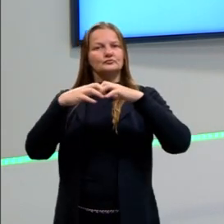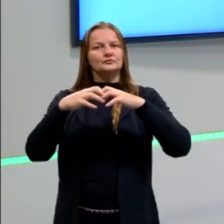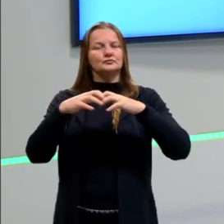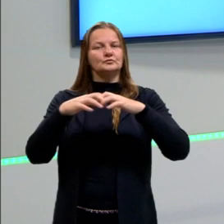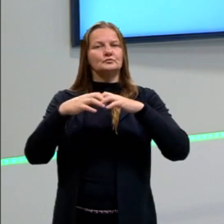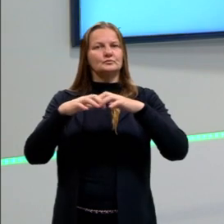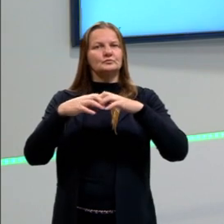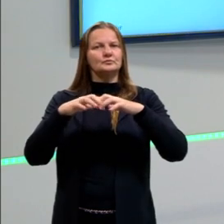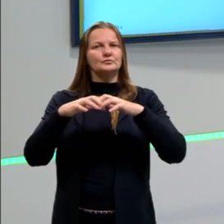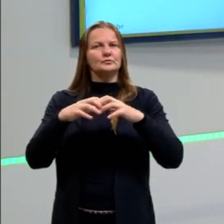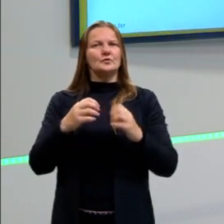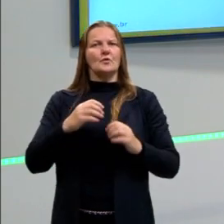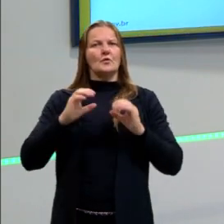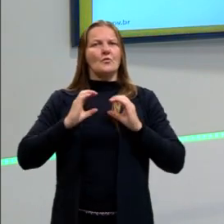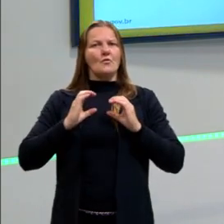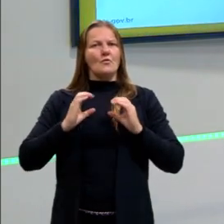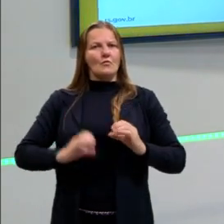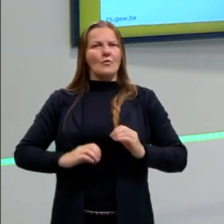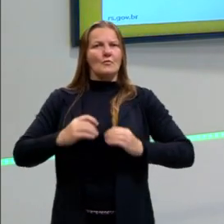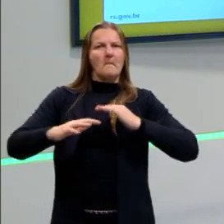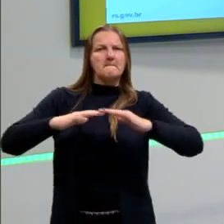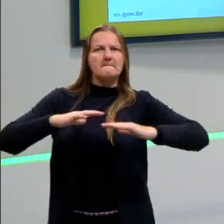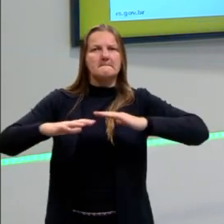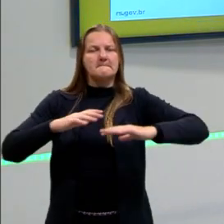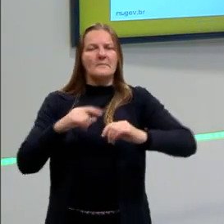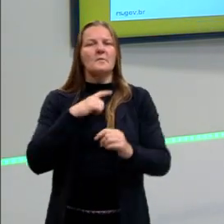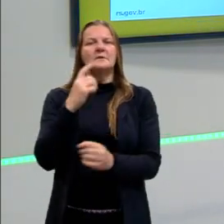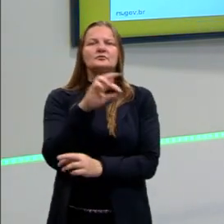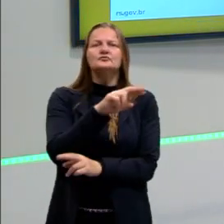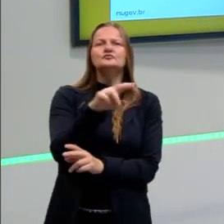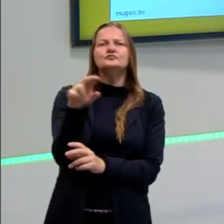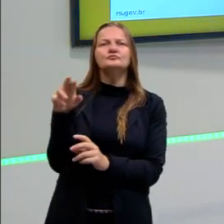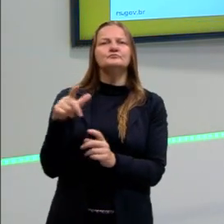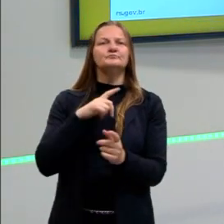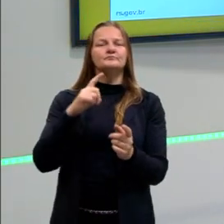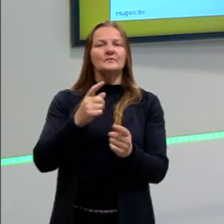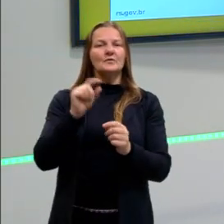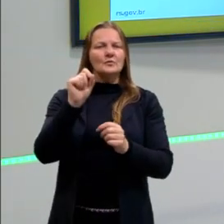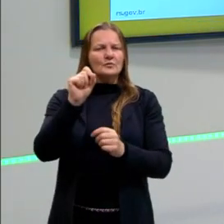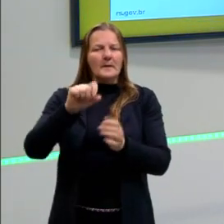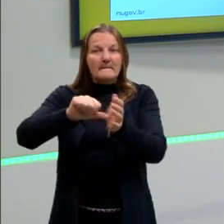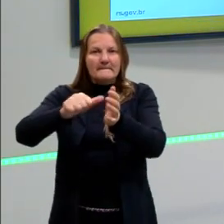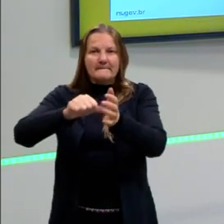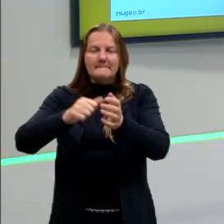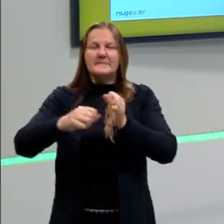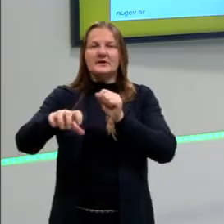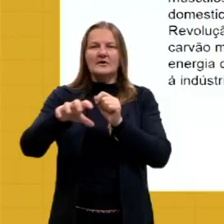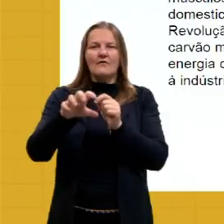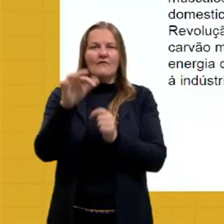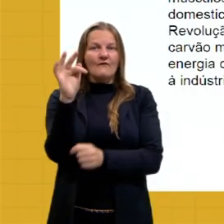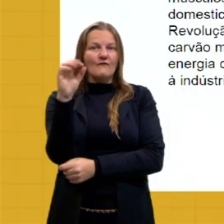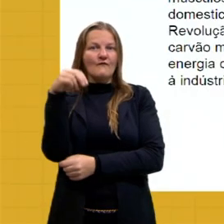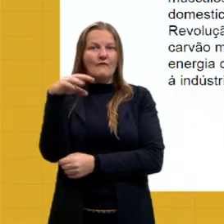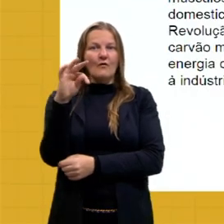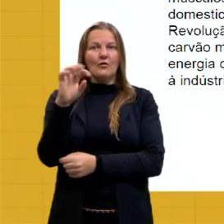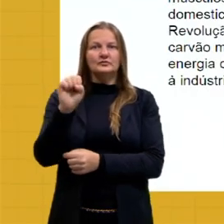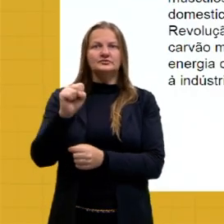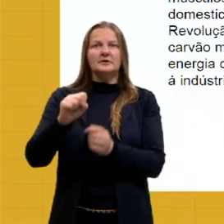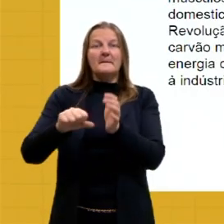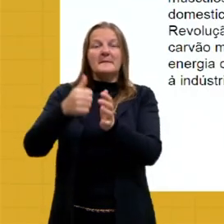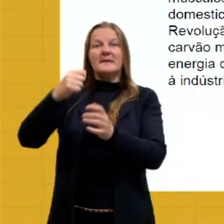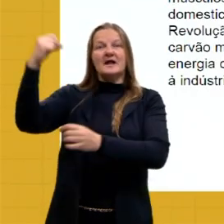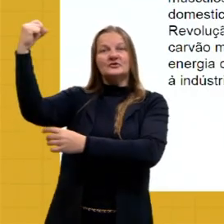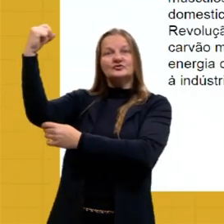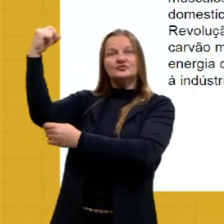física nossa, entre outras coisas, tá, gurizada? Então, a primeira fonte de energia que a gente teve, por exemplo, foi o